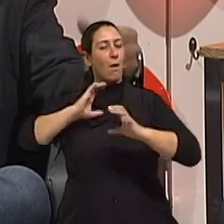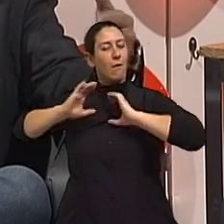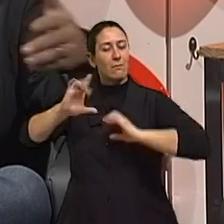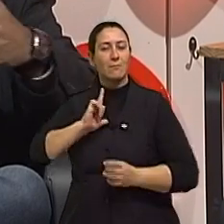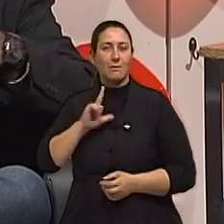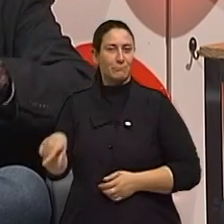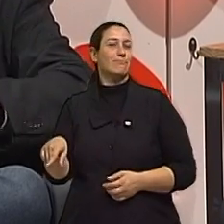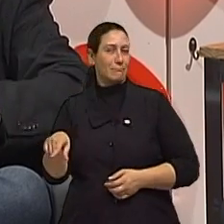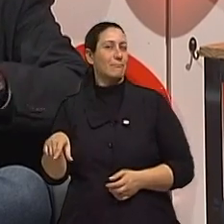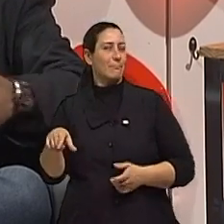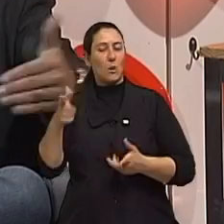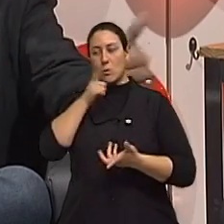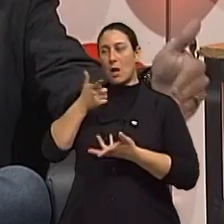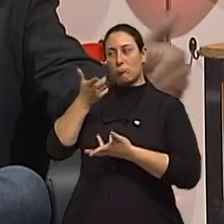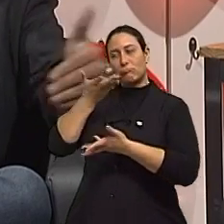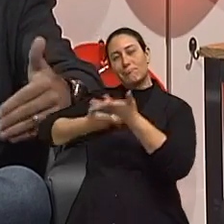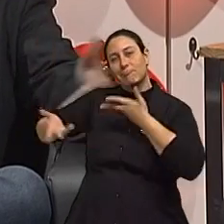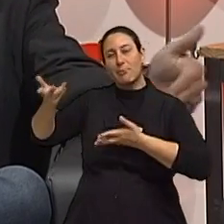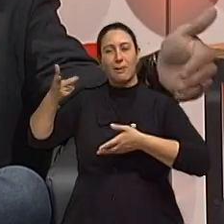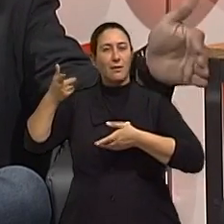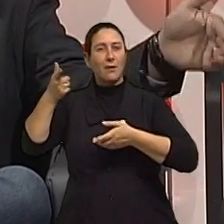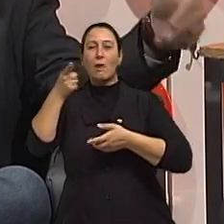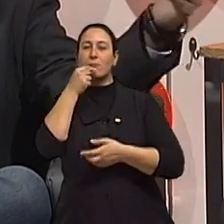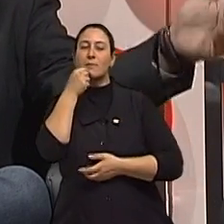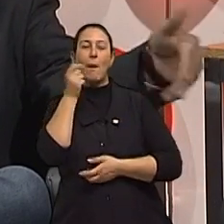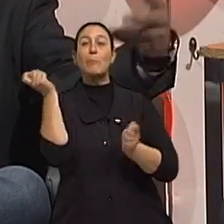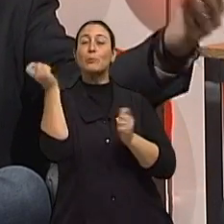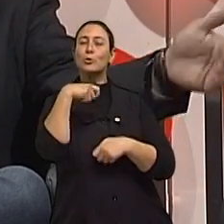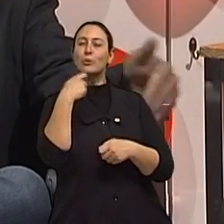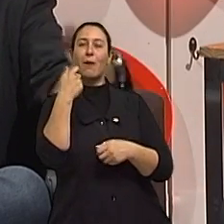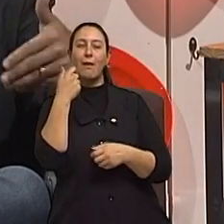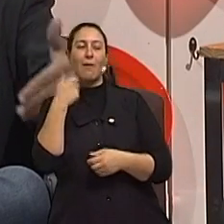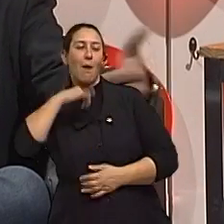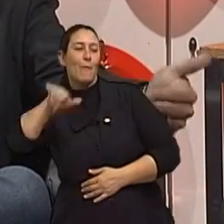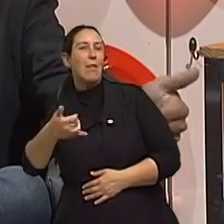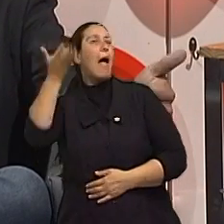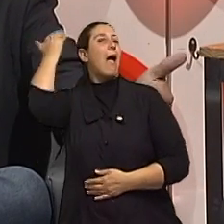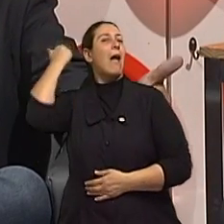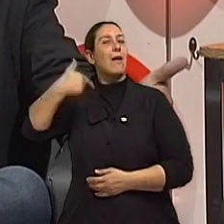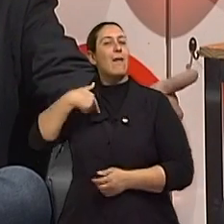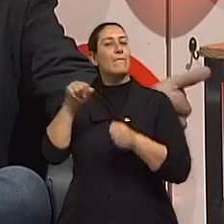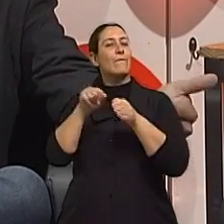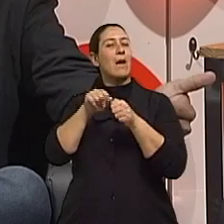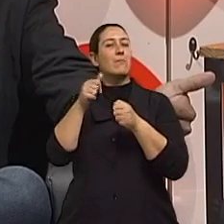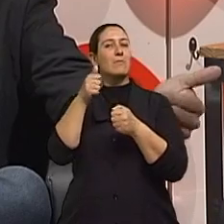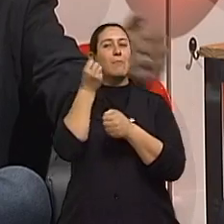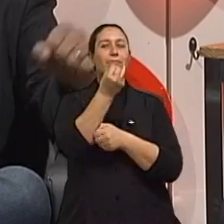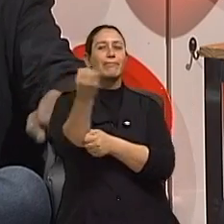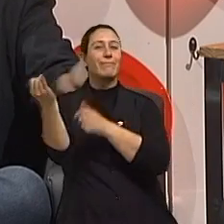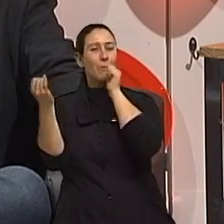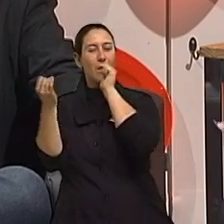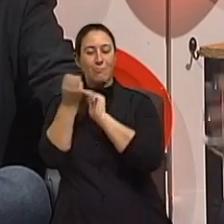do que ele falar toda uma... Cantadas que ele pode ter usado durante toda a vida dele, que funcionava. Mas esse estar junto